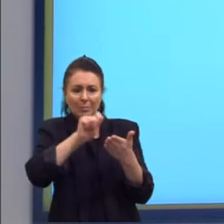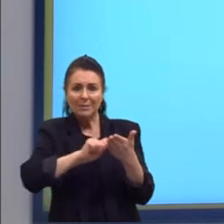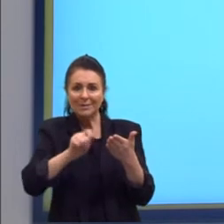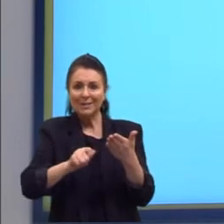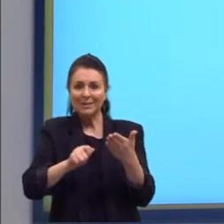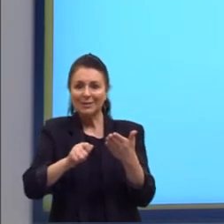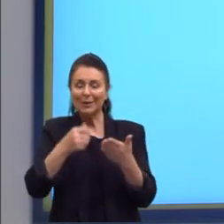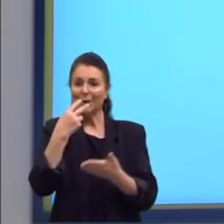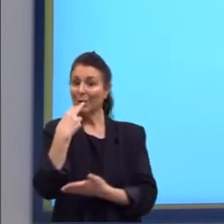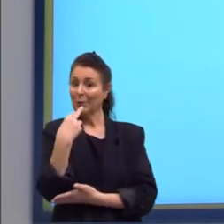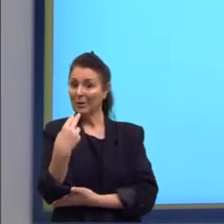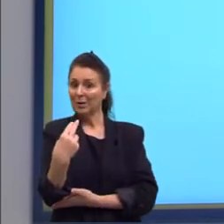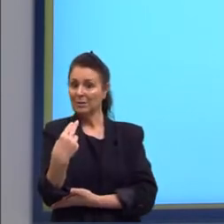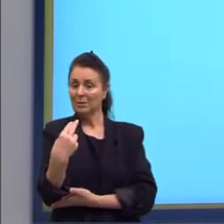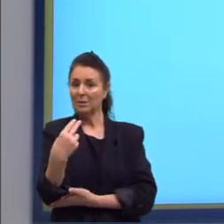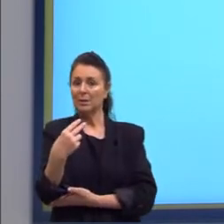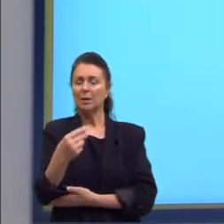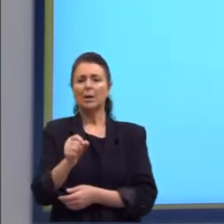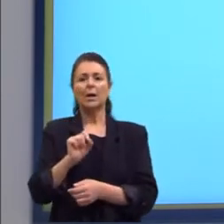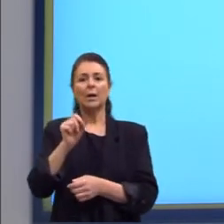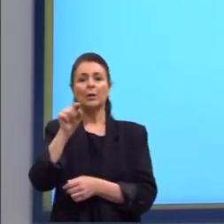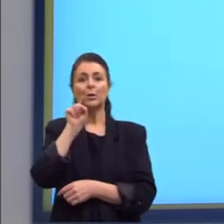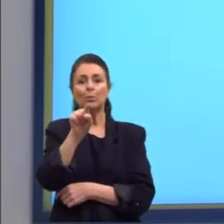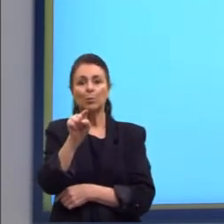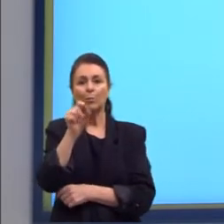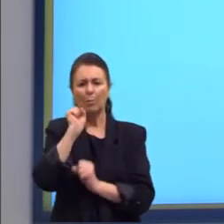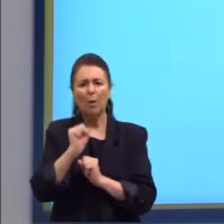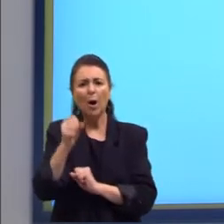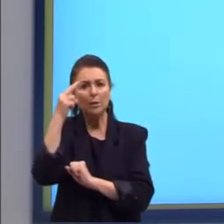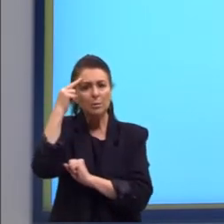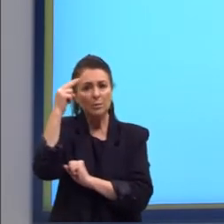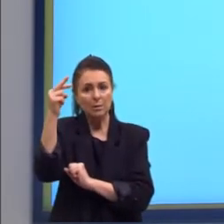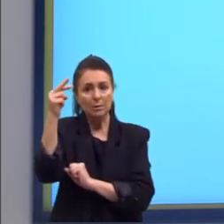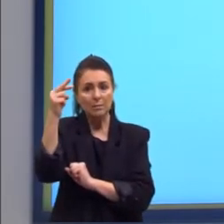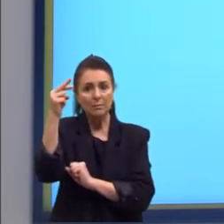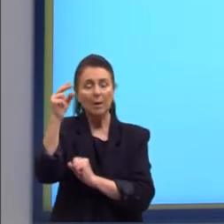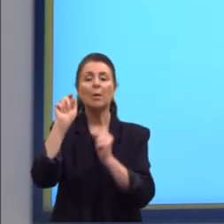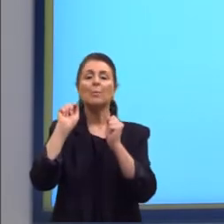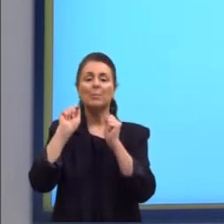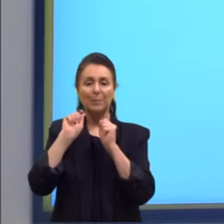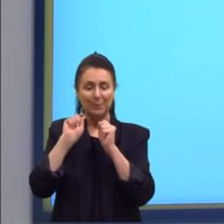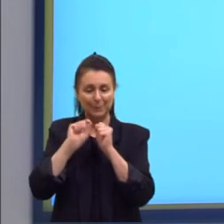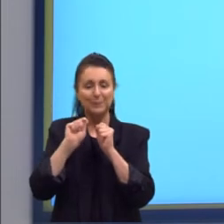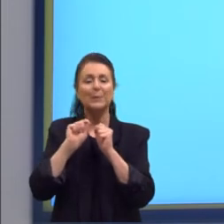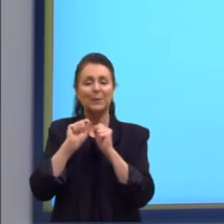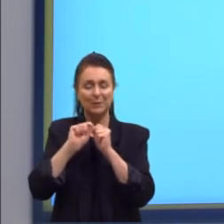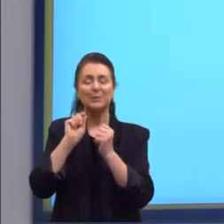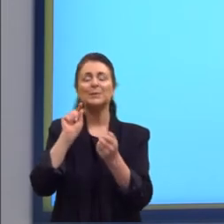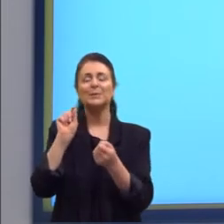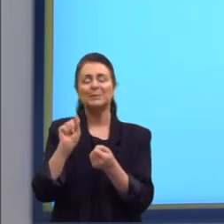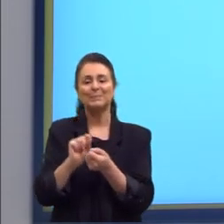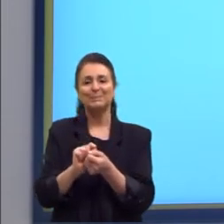E abaixo vocês têm se você pode sonhar, você pode realizar.